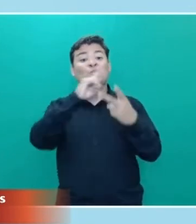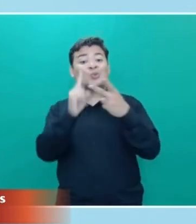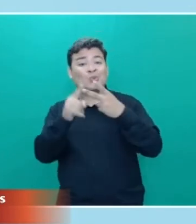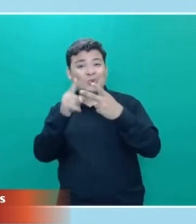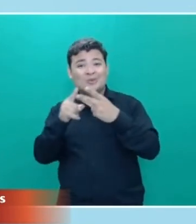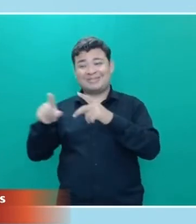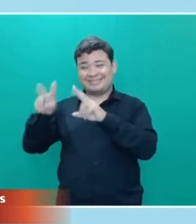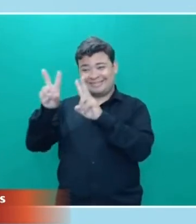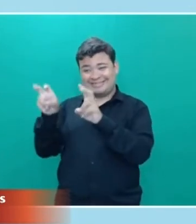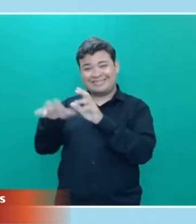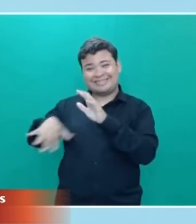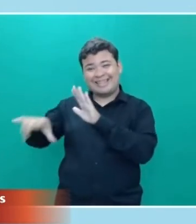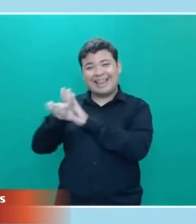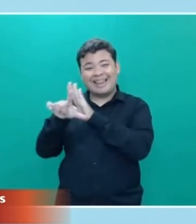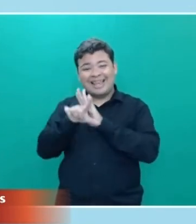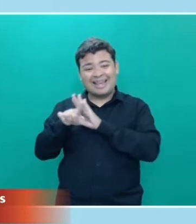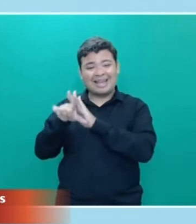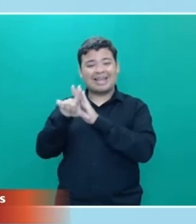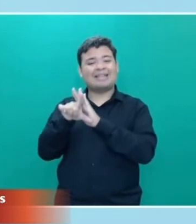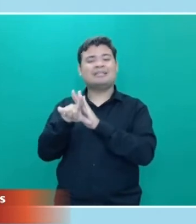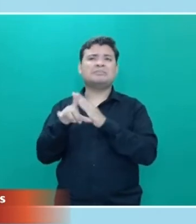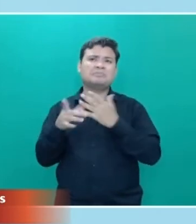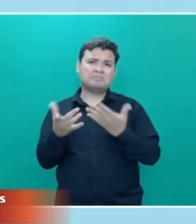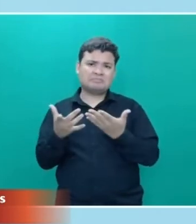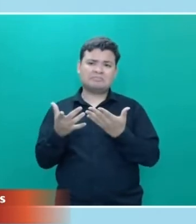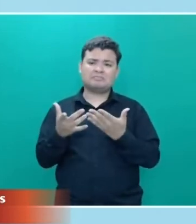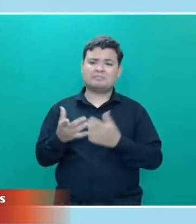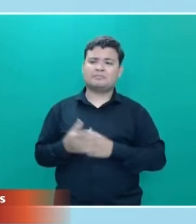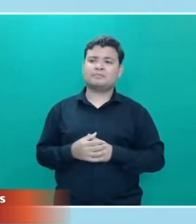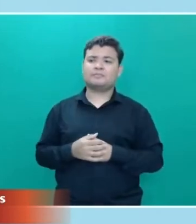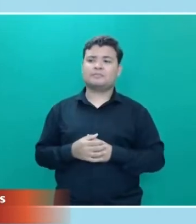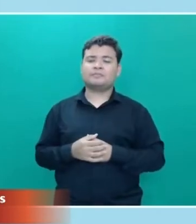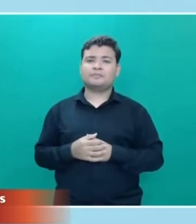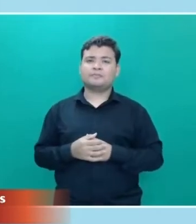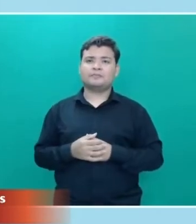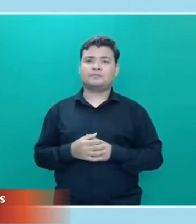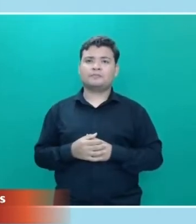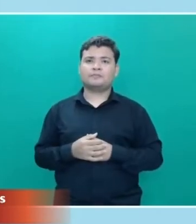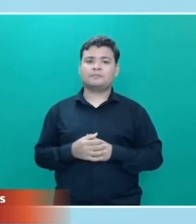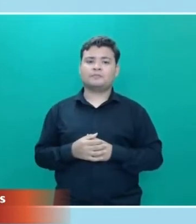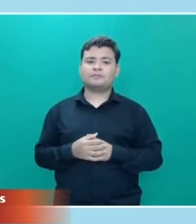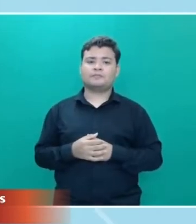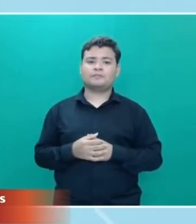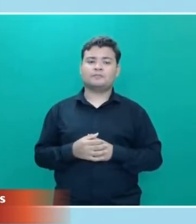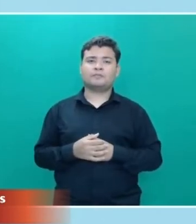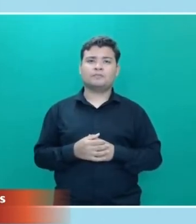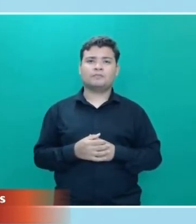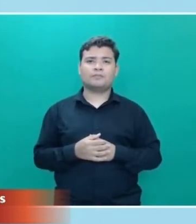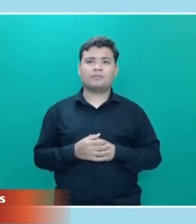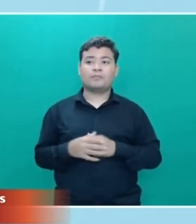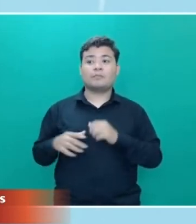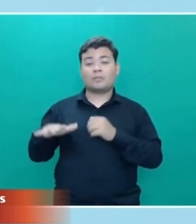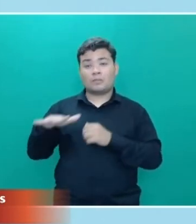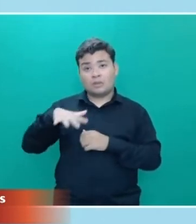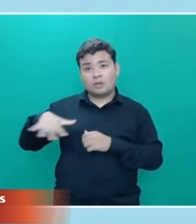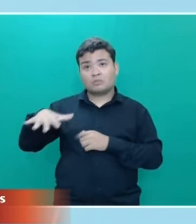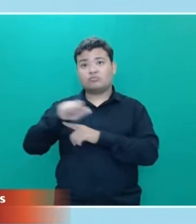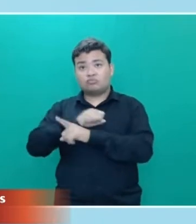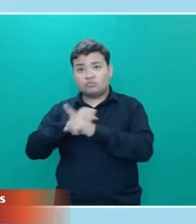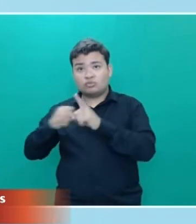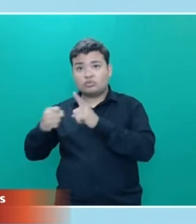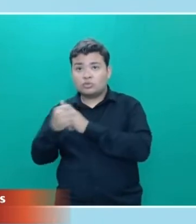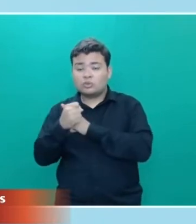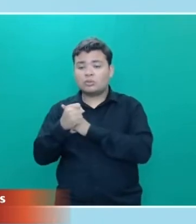legisladores, né, se eles têm acompanhado, eu sempre digo o seguinte, o fato, o fato social, ele